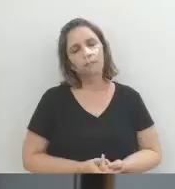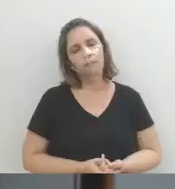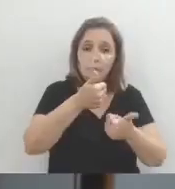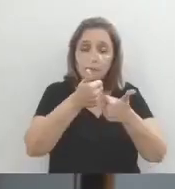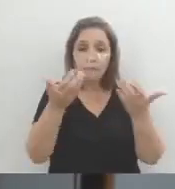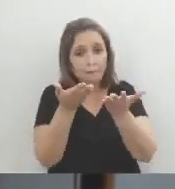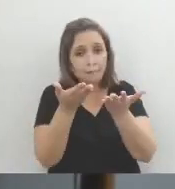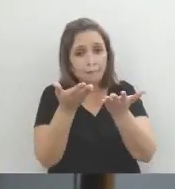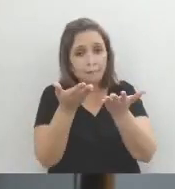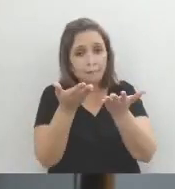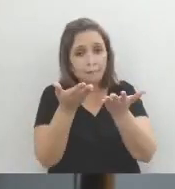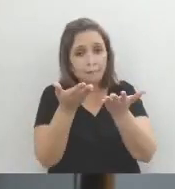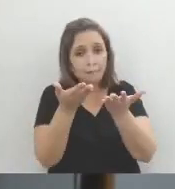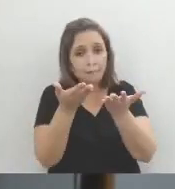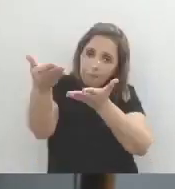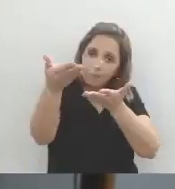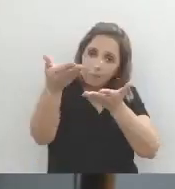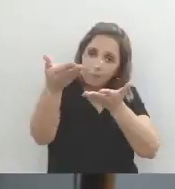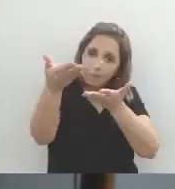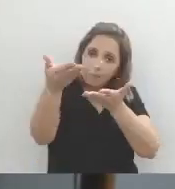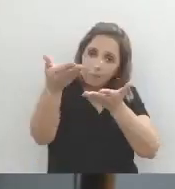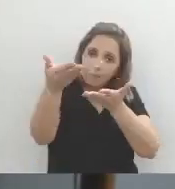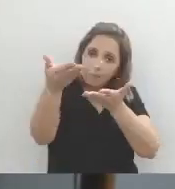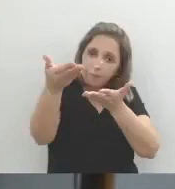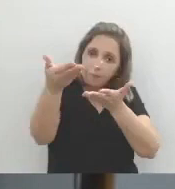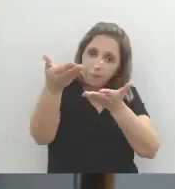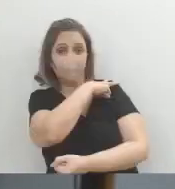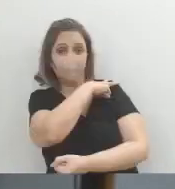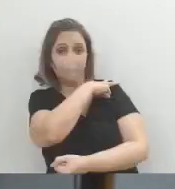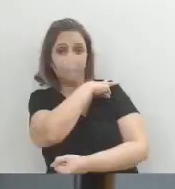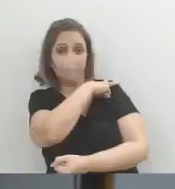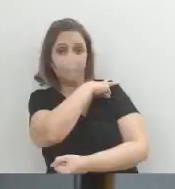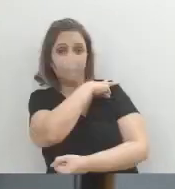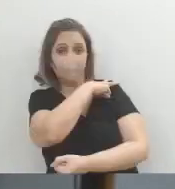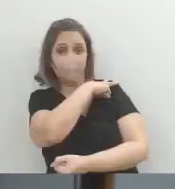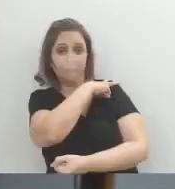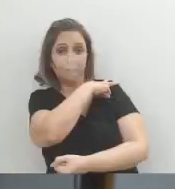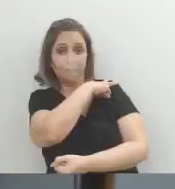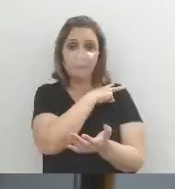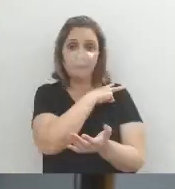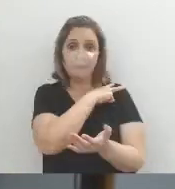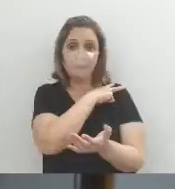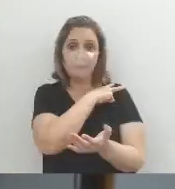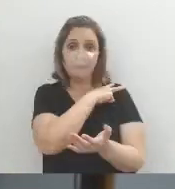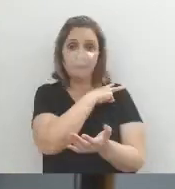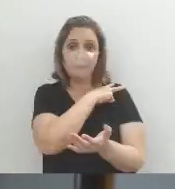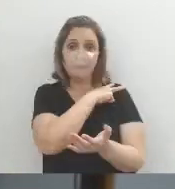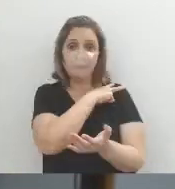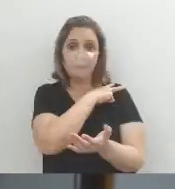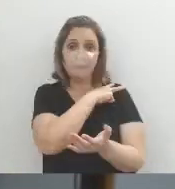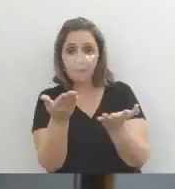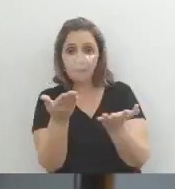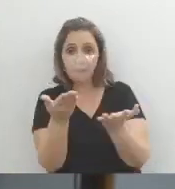E sejam muito bem-vindos, alunos do segundo ano, isso, segundo ano do ensino médio, você que está nos acompanhando